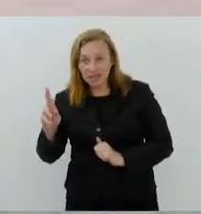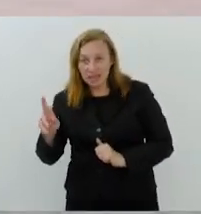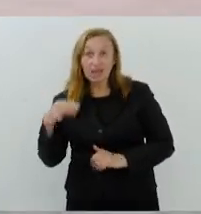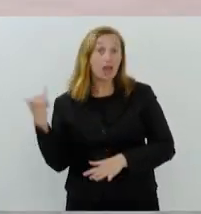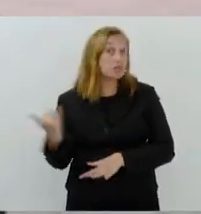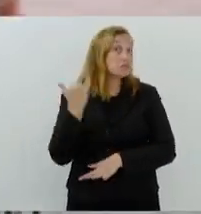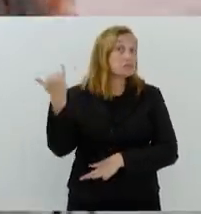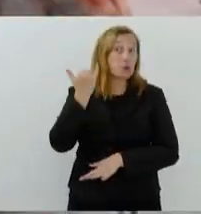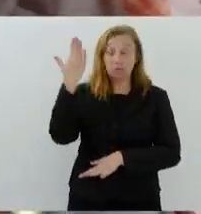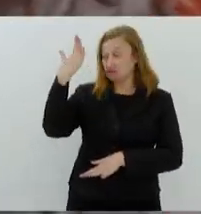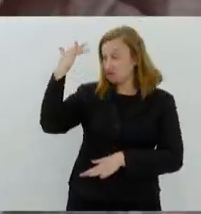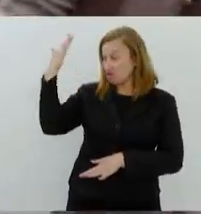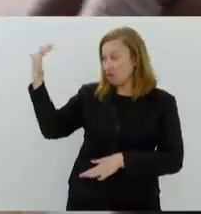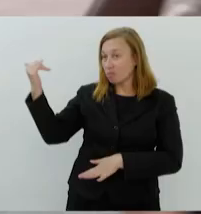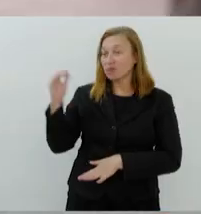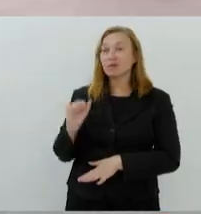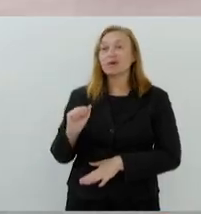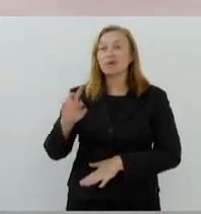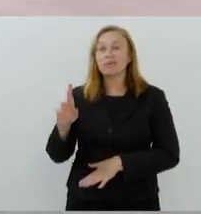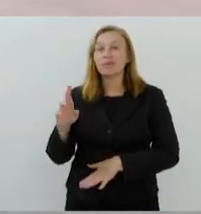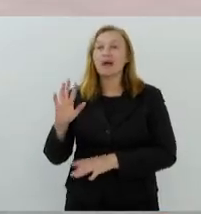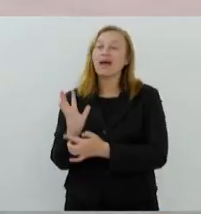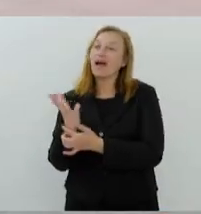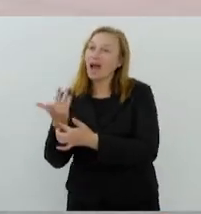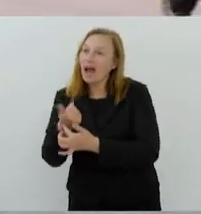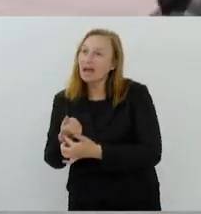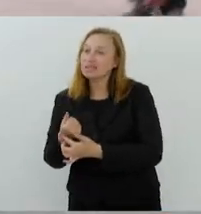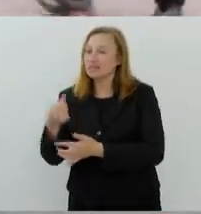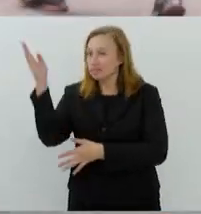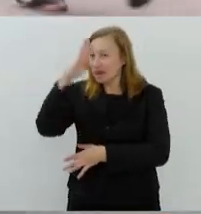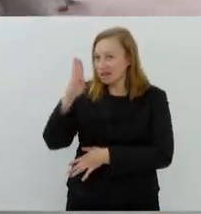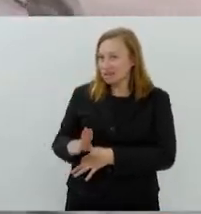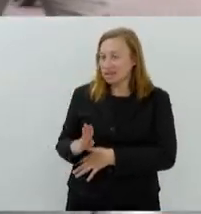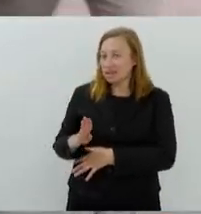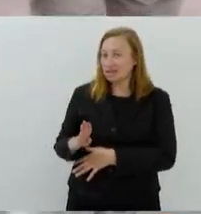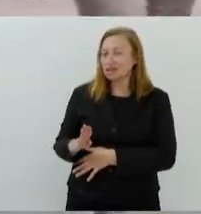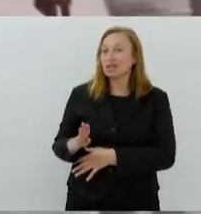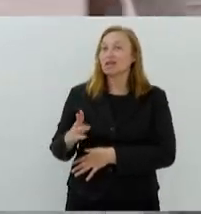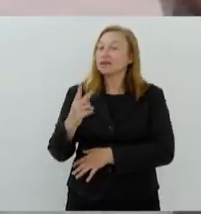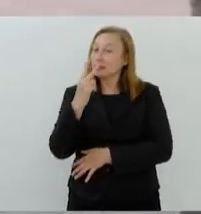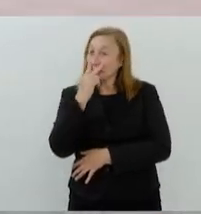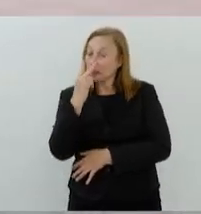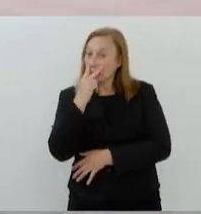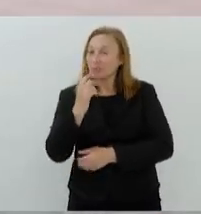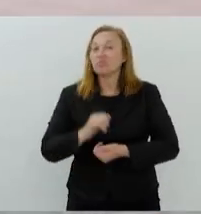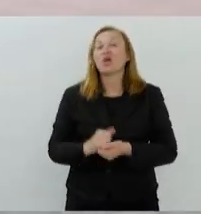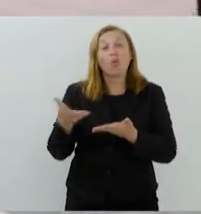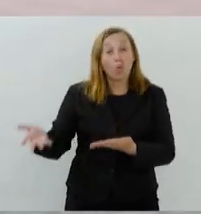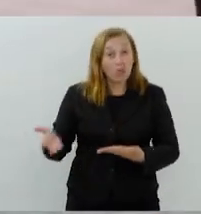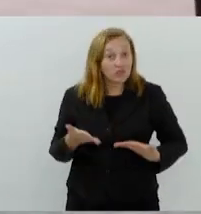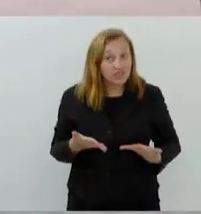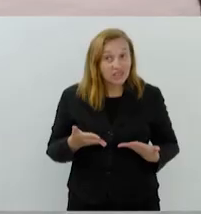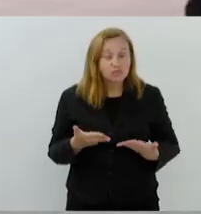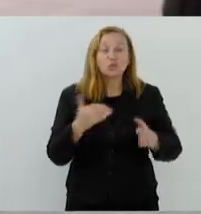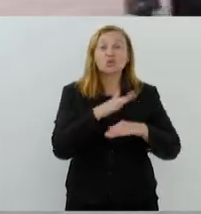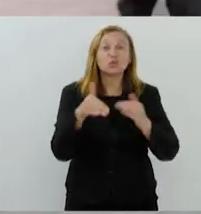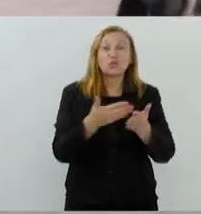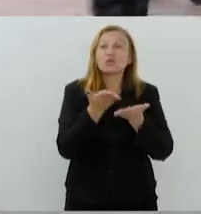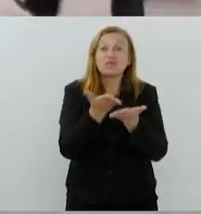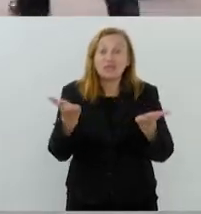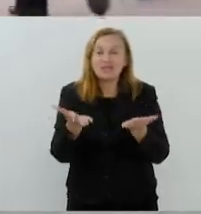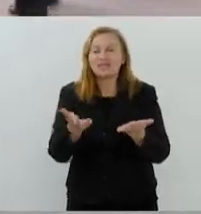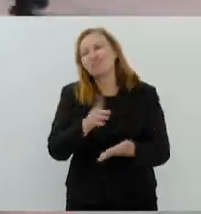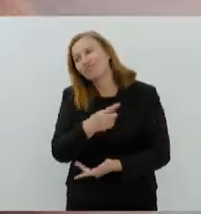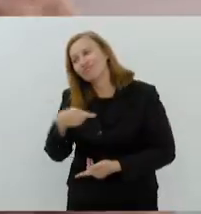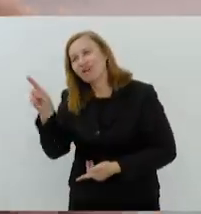importância para a arte contemporânea brasileira, um artista do Espírito Santo. E convidamos, enfim, que todos vão lá